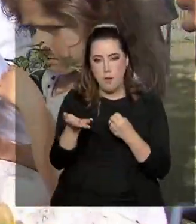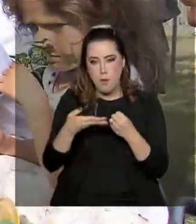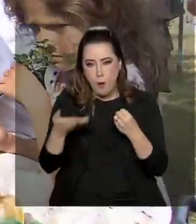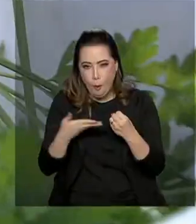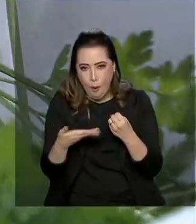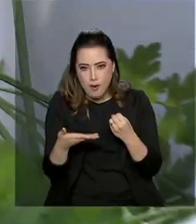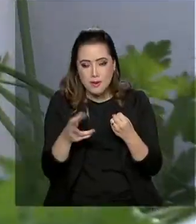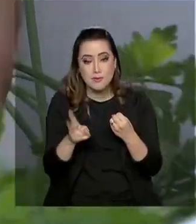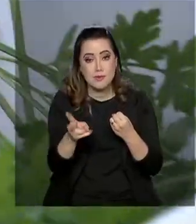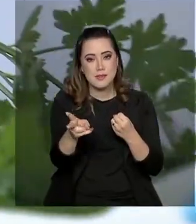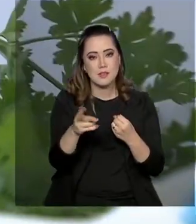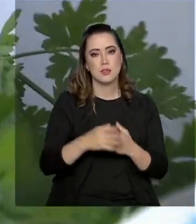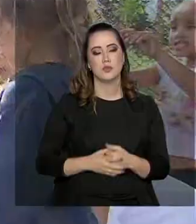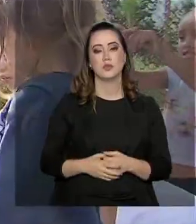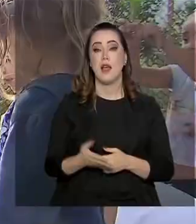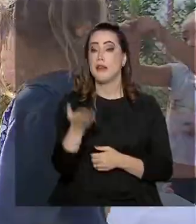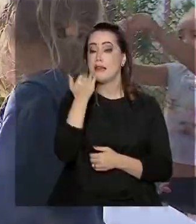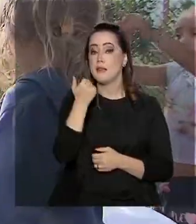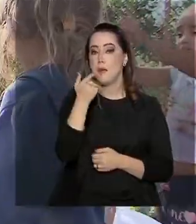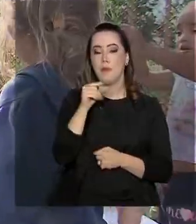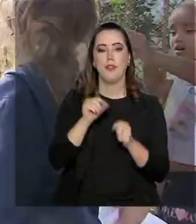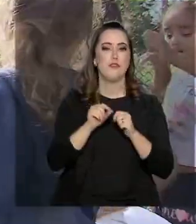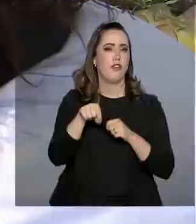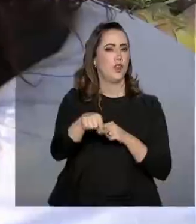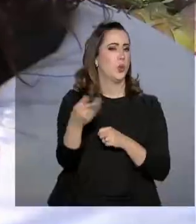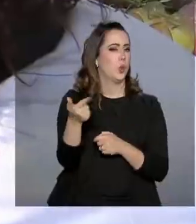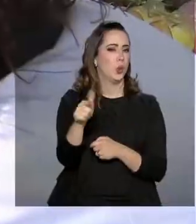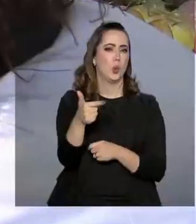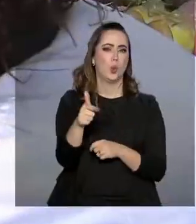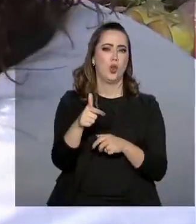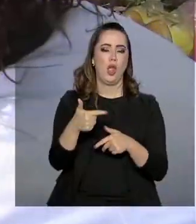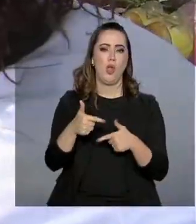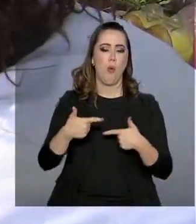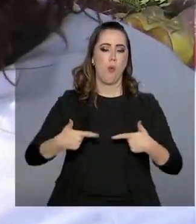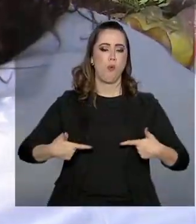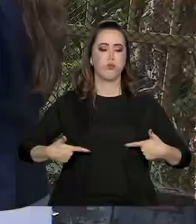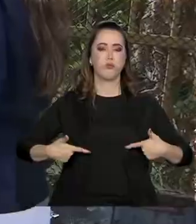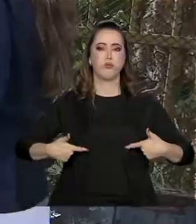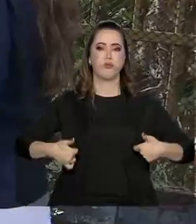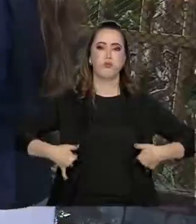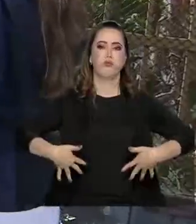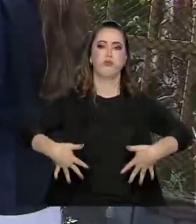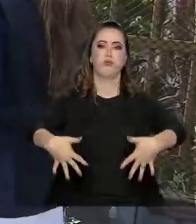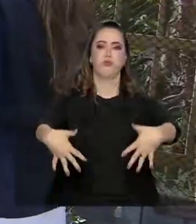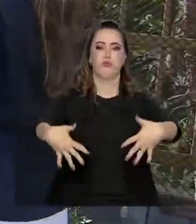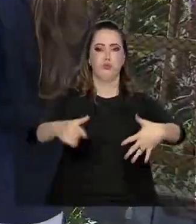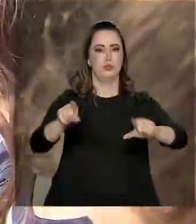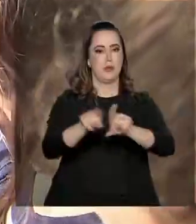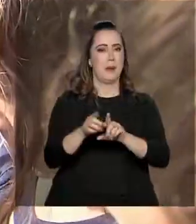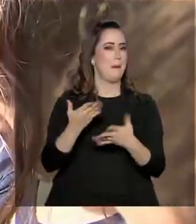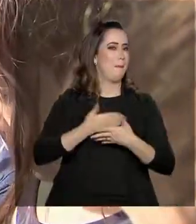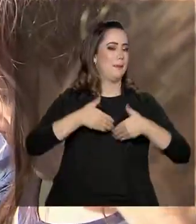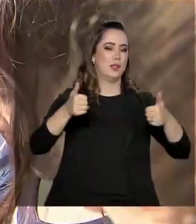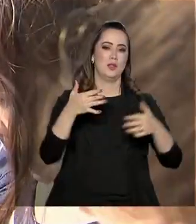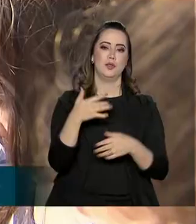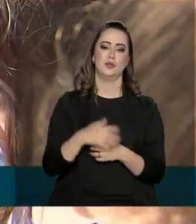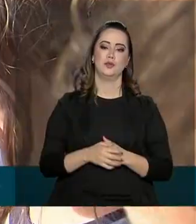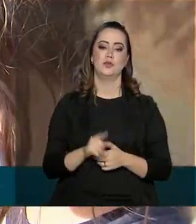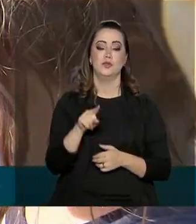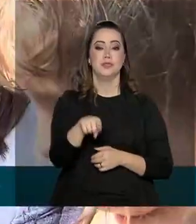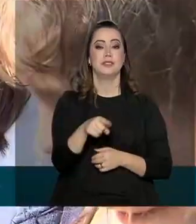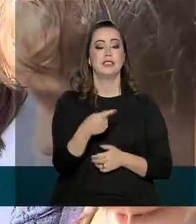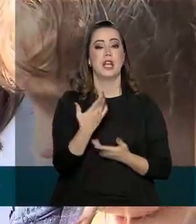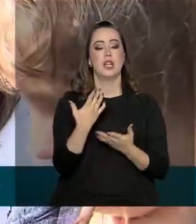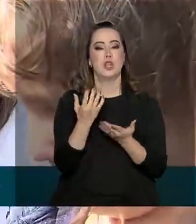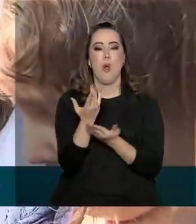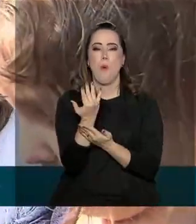cedo. Alimentos cultivados sem agrotóxicos são mais saudáveis e saborosos. Tem cheiro verde.